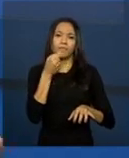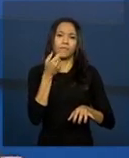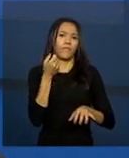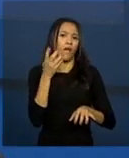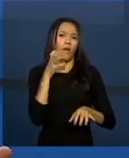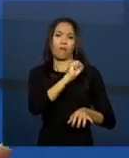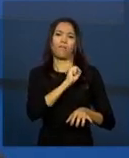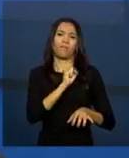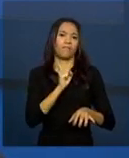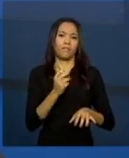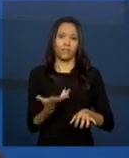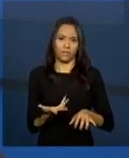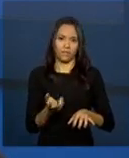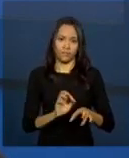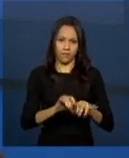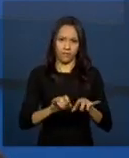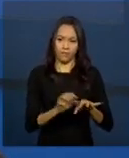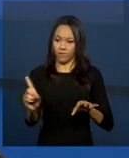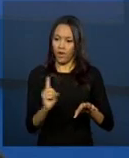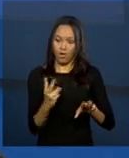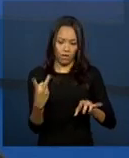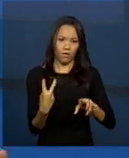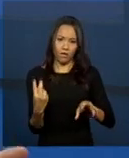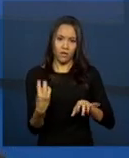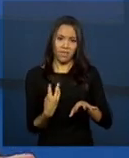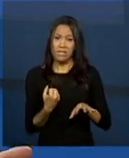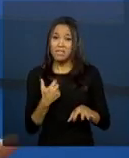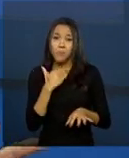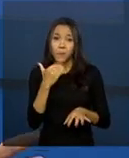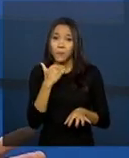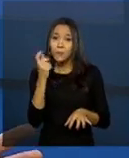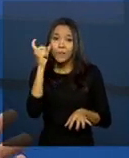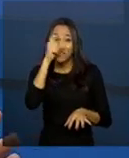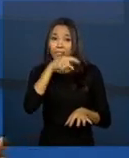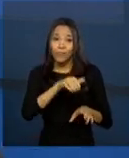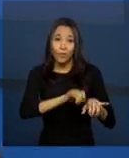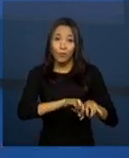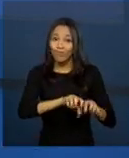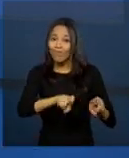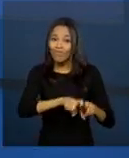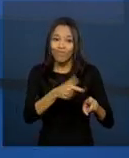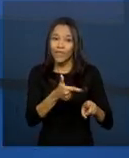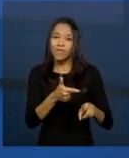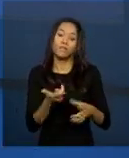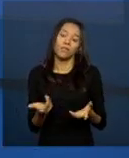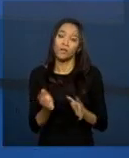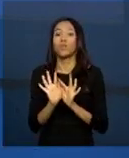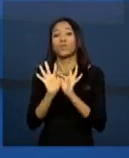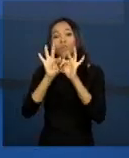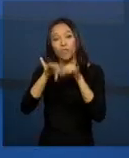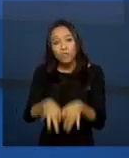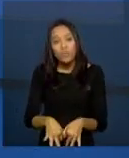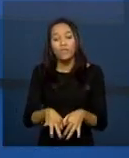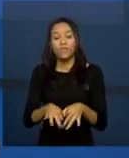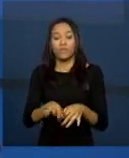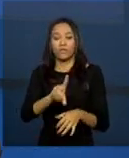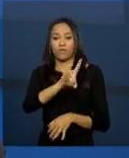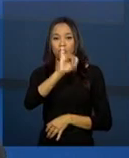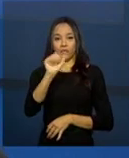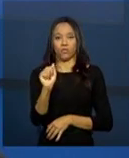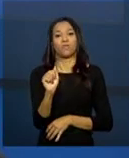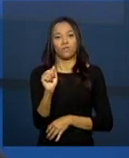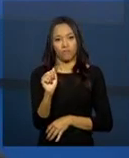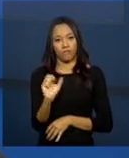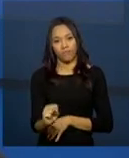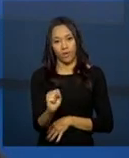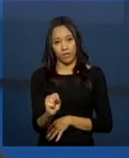para isso. É muito rápido. Caso ele não tenha essa facilidade, ele pode fazer no final do dia. Eu